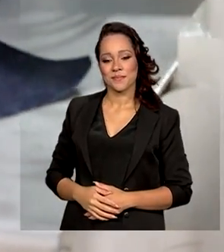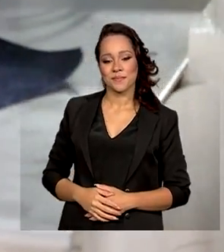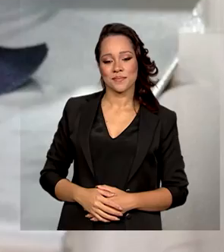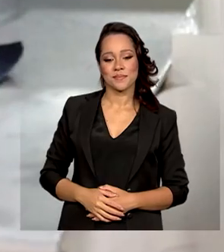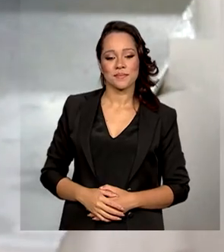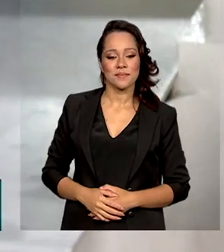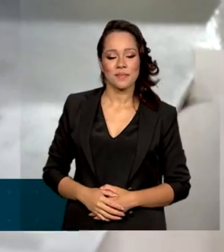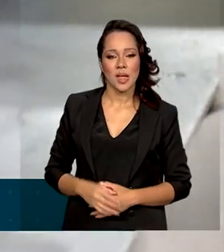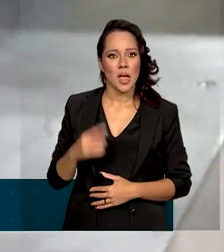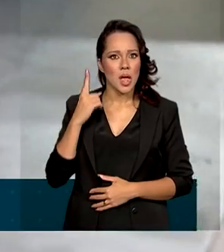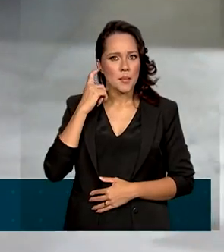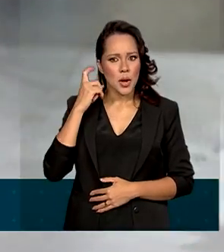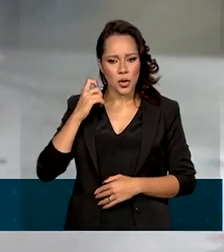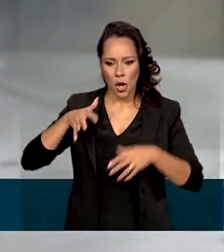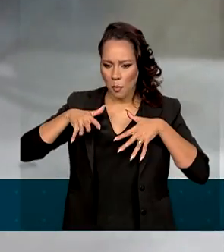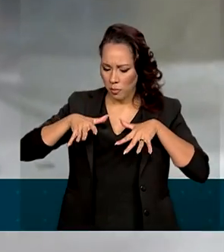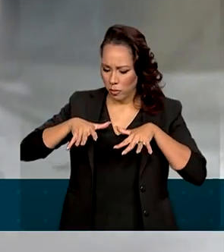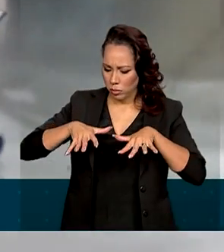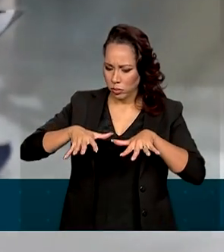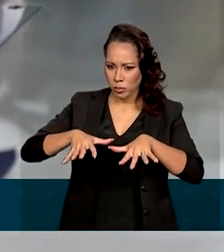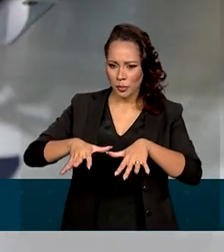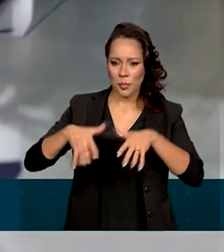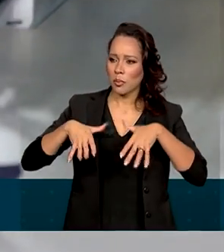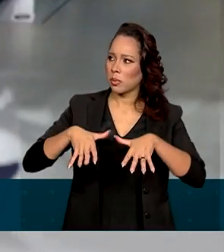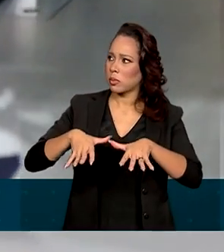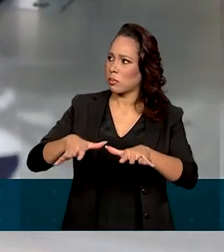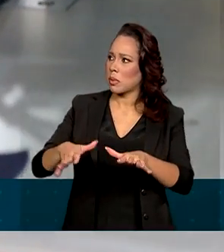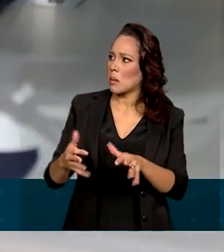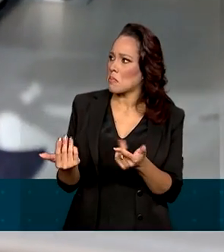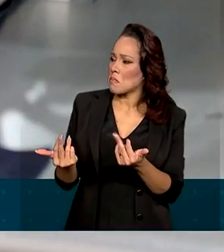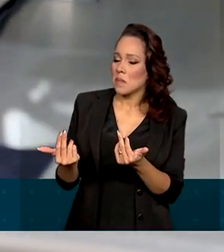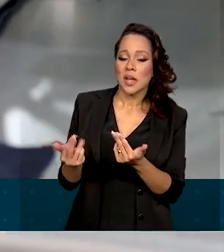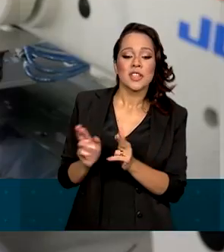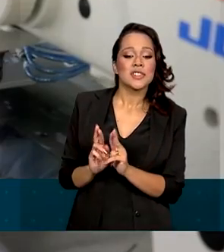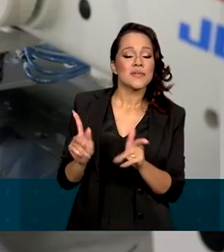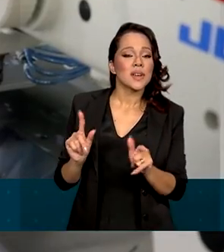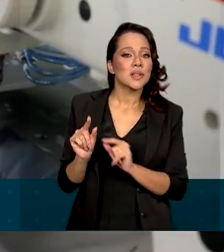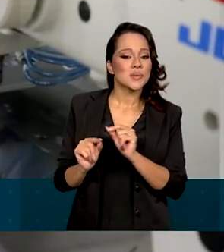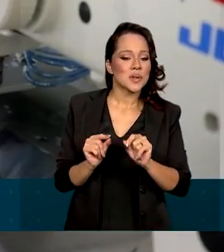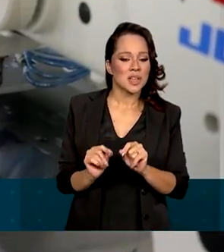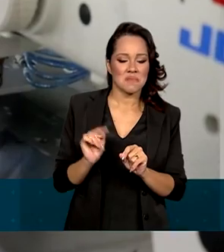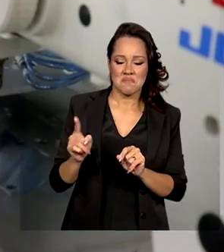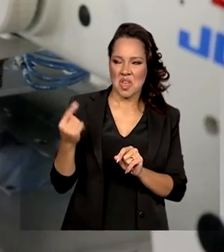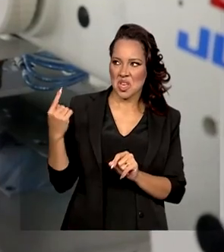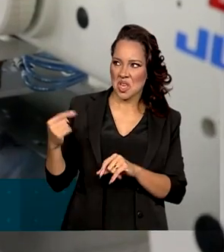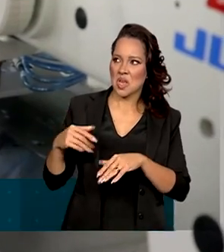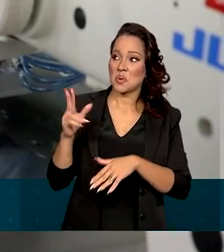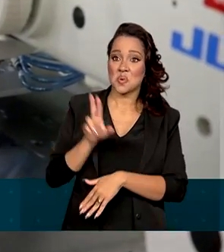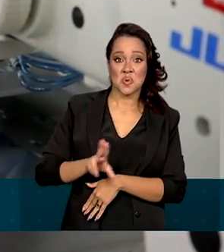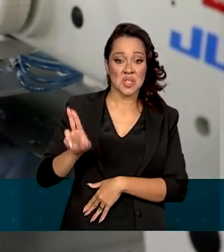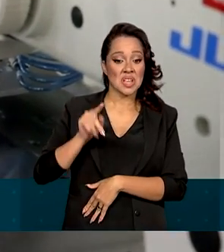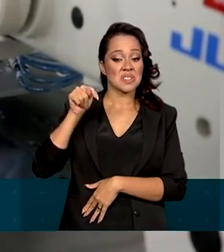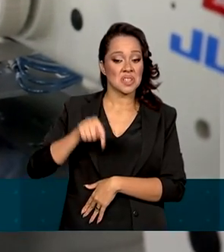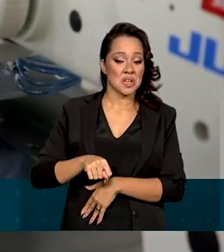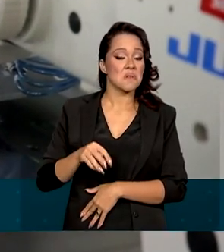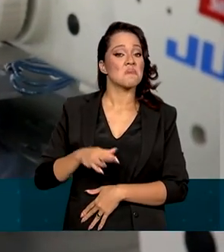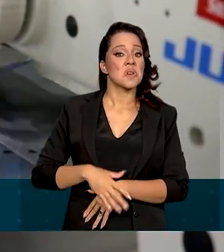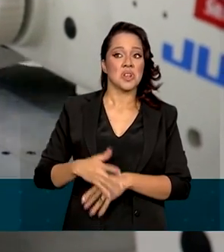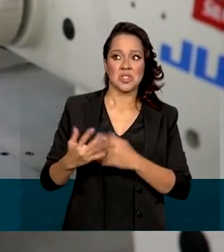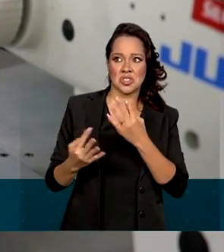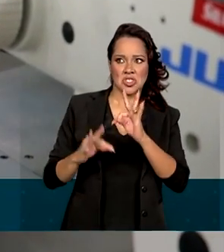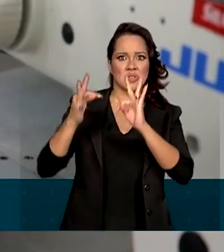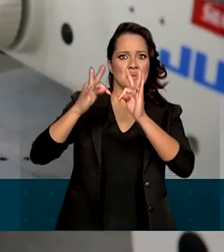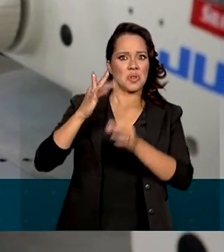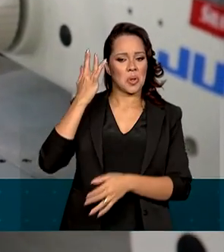O barulhinho da máquina de costura é o mesmo. A diferença é que os equipamentos usados aqui são de